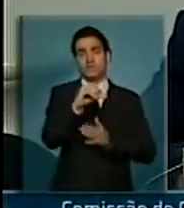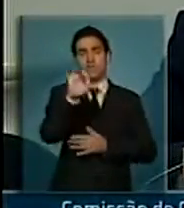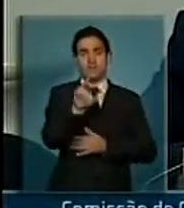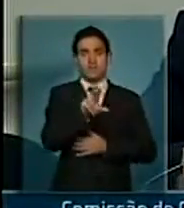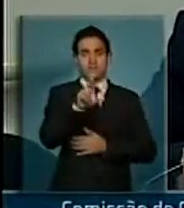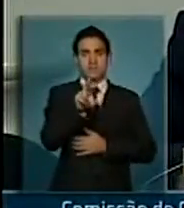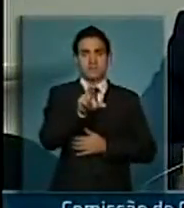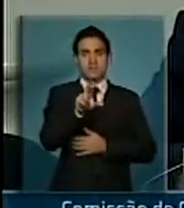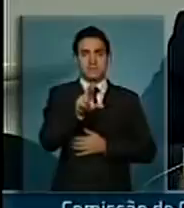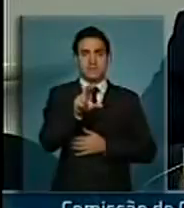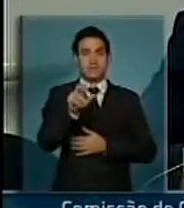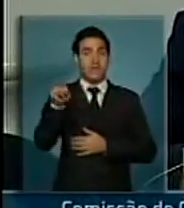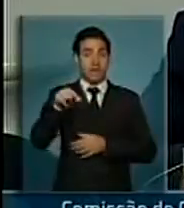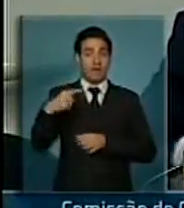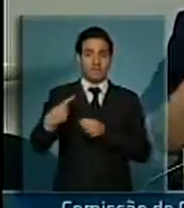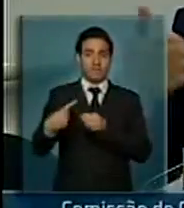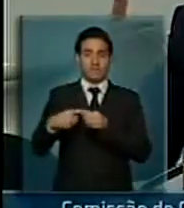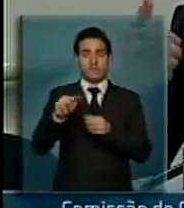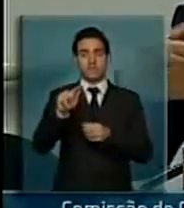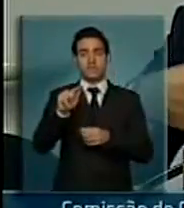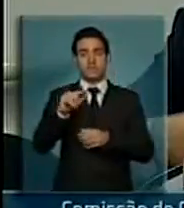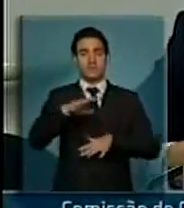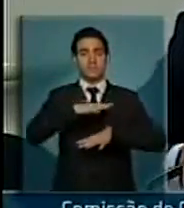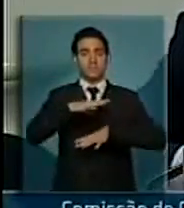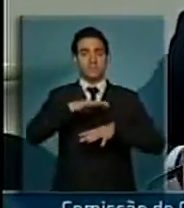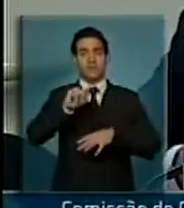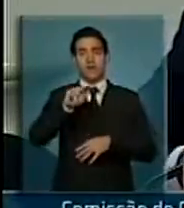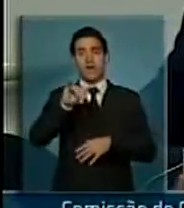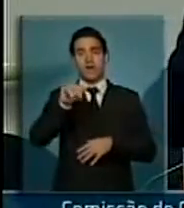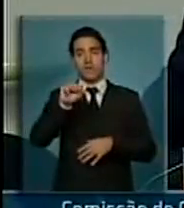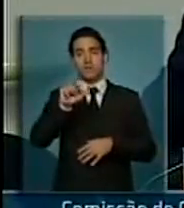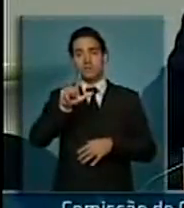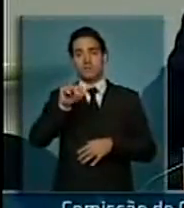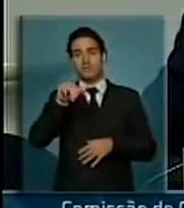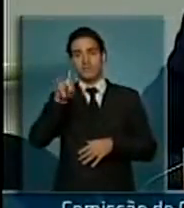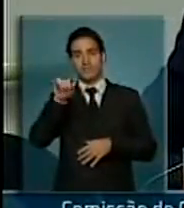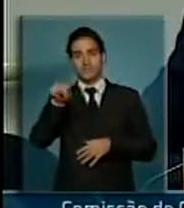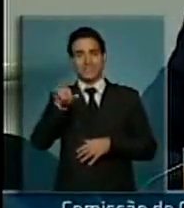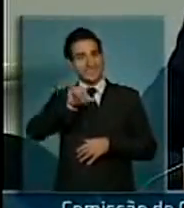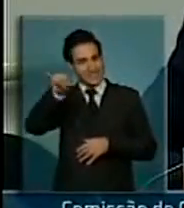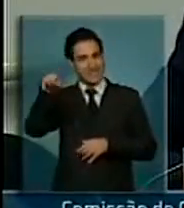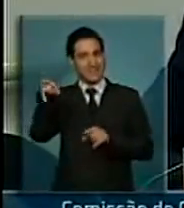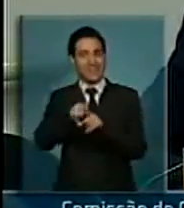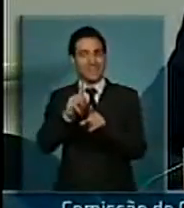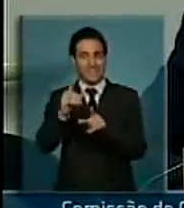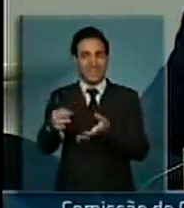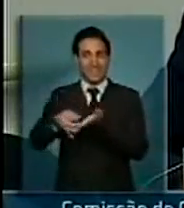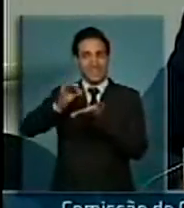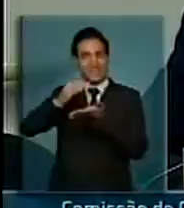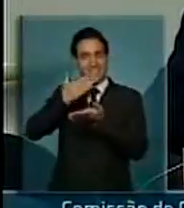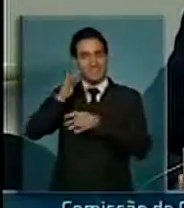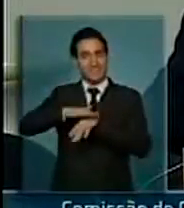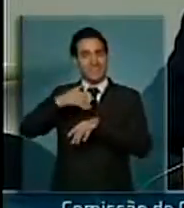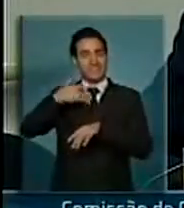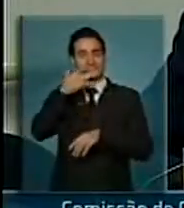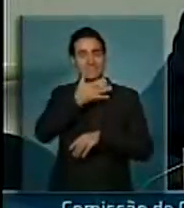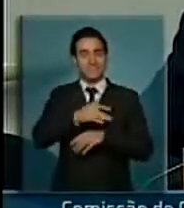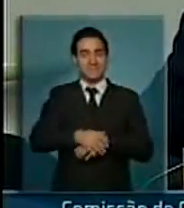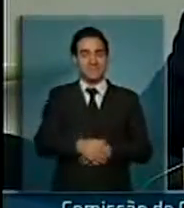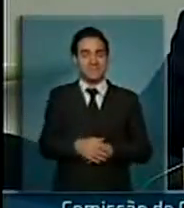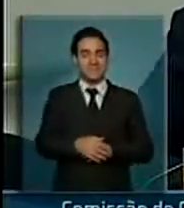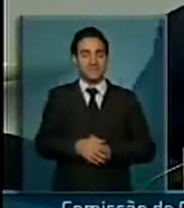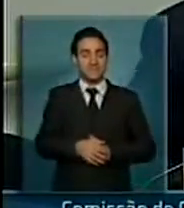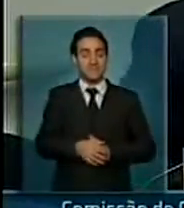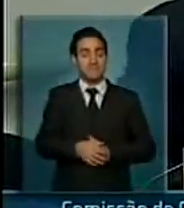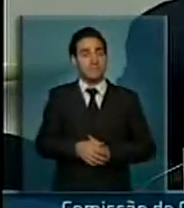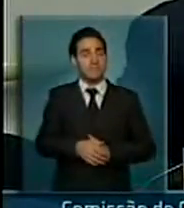39,00, em Águas Lindas. Eu até preciso procurar o rapaz, que ele vai me servir um café melhor. Ministro, permita-me só complementar. Na